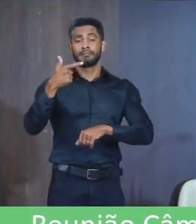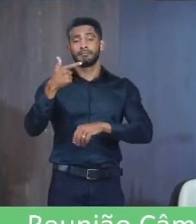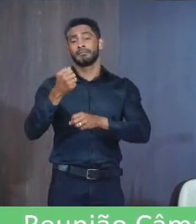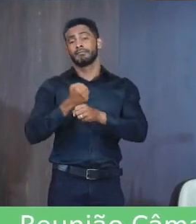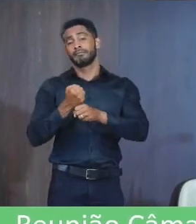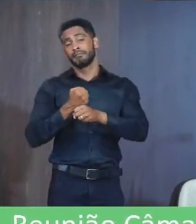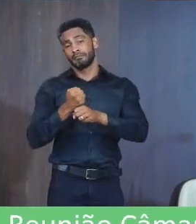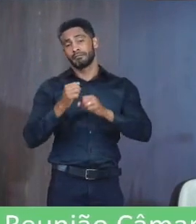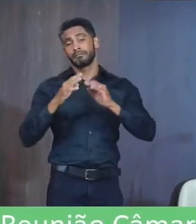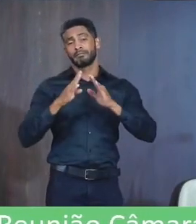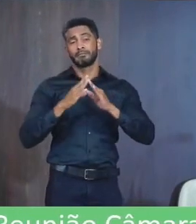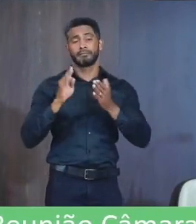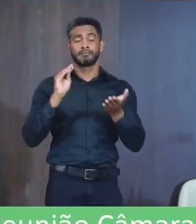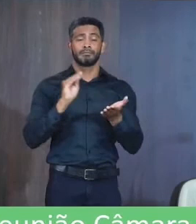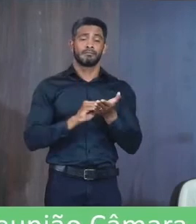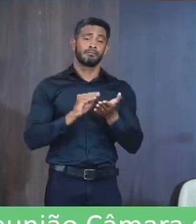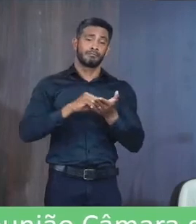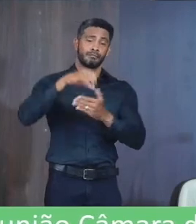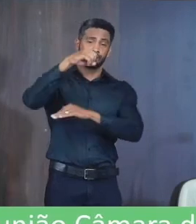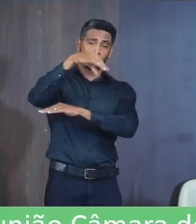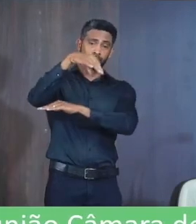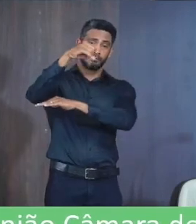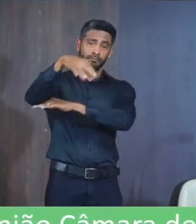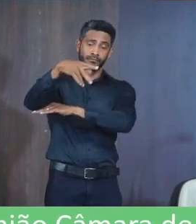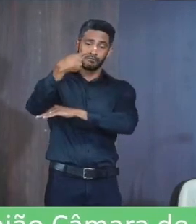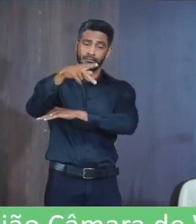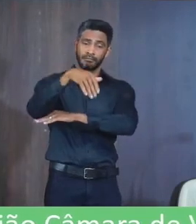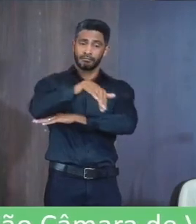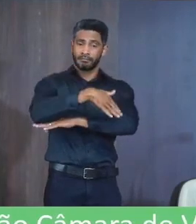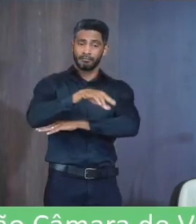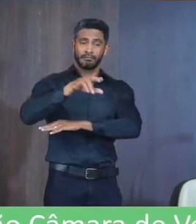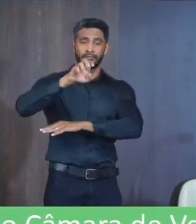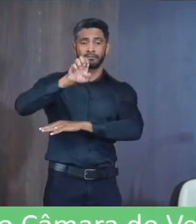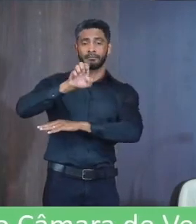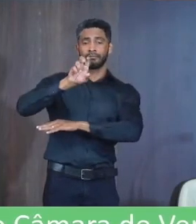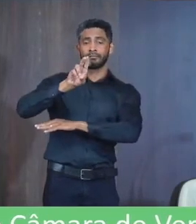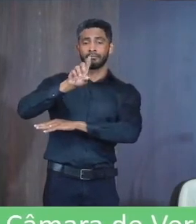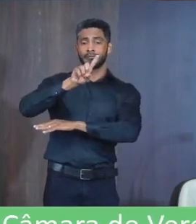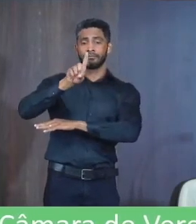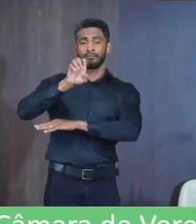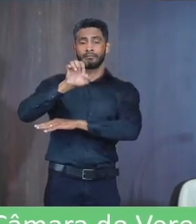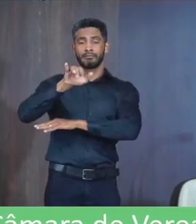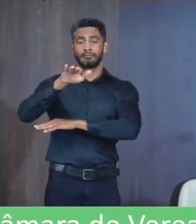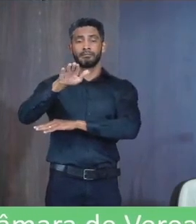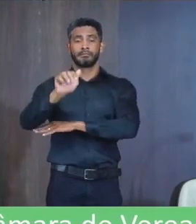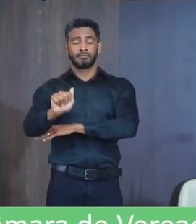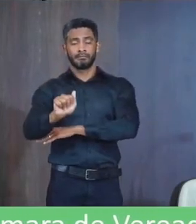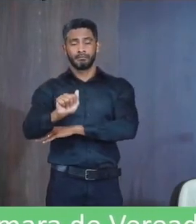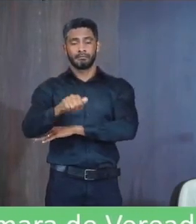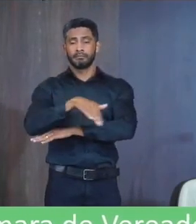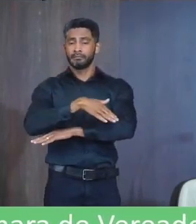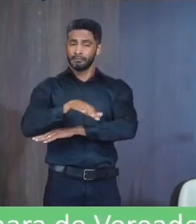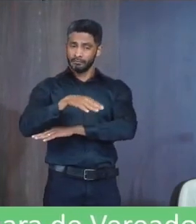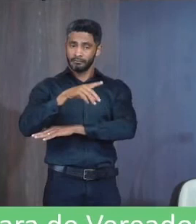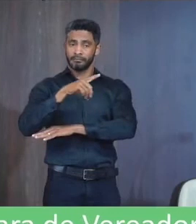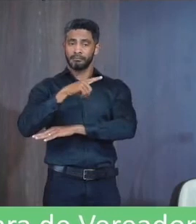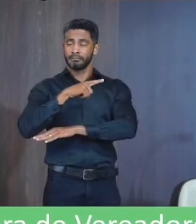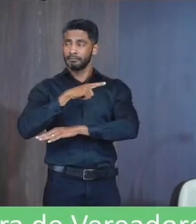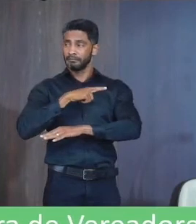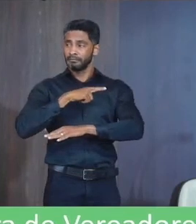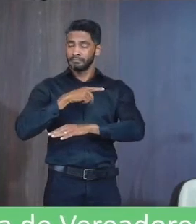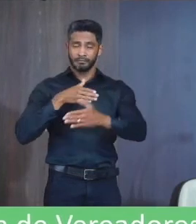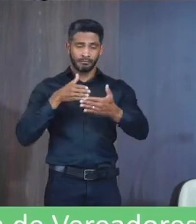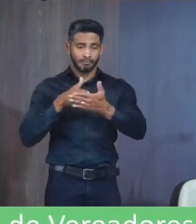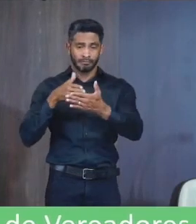Na minha residência E falta de iluminação Pública em toda a rua Rua Eusébia Francisca dos Santos A rua está Completamente